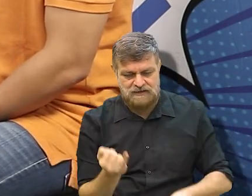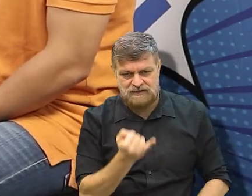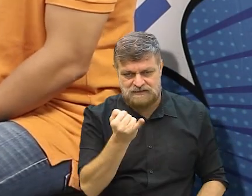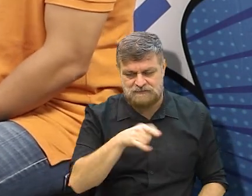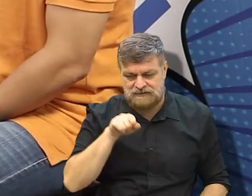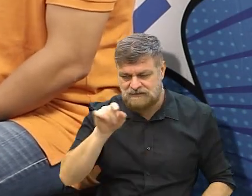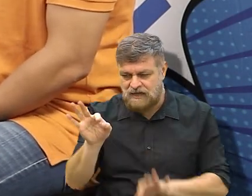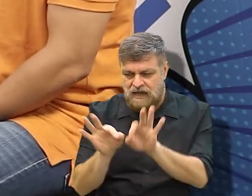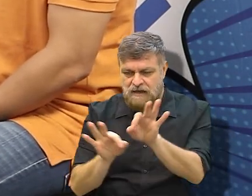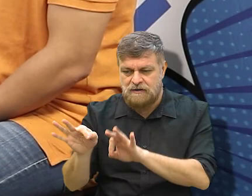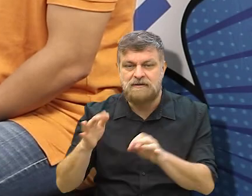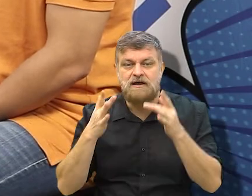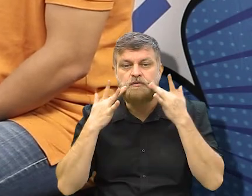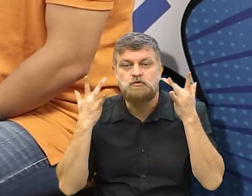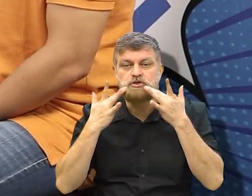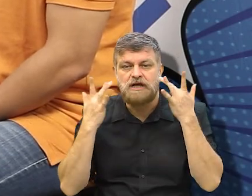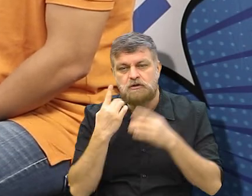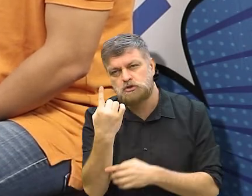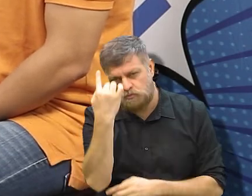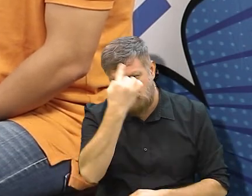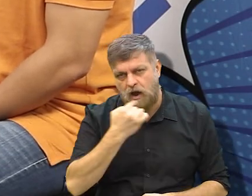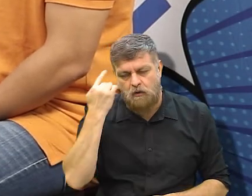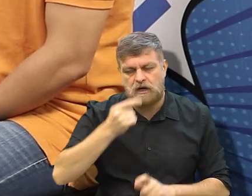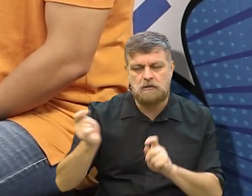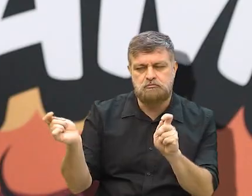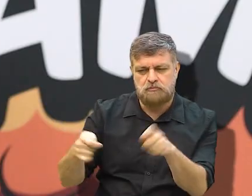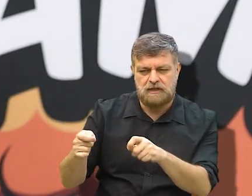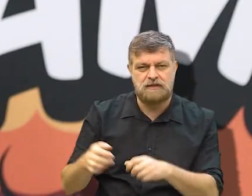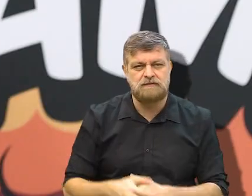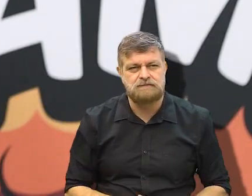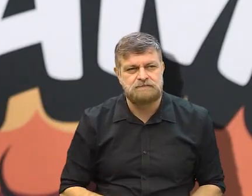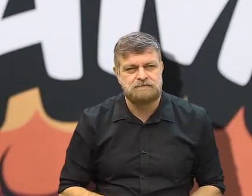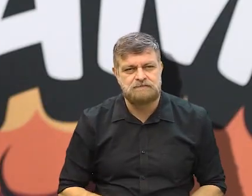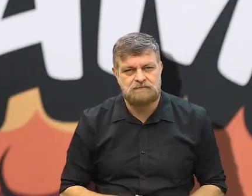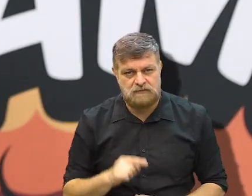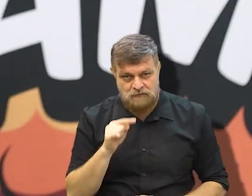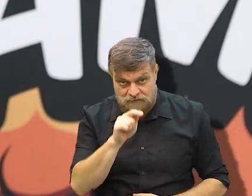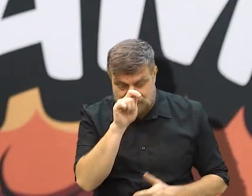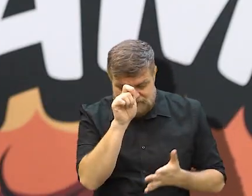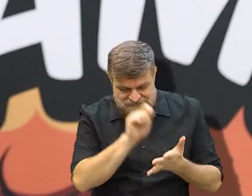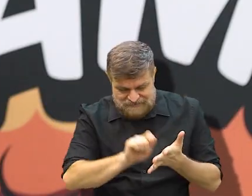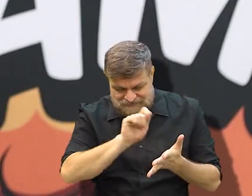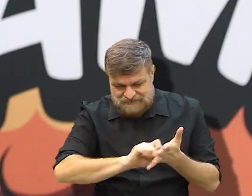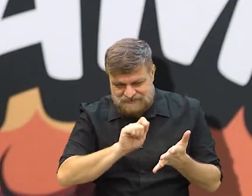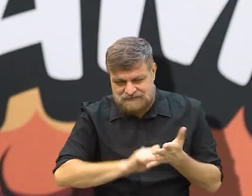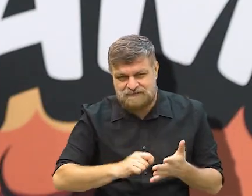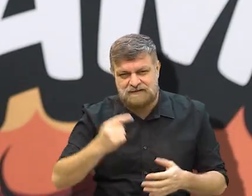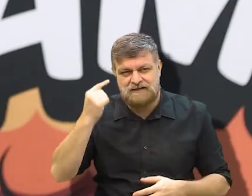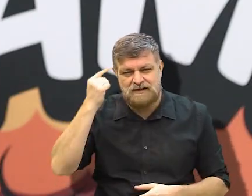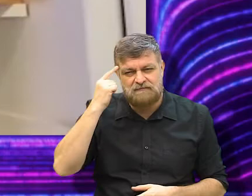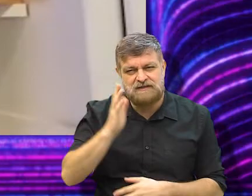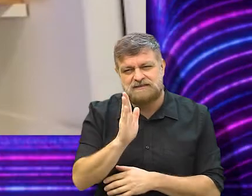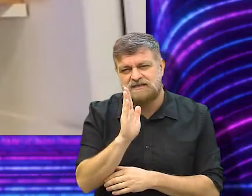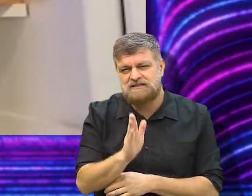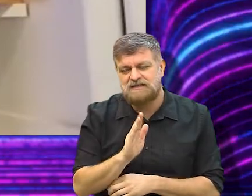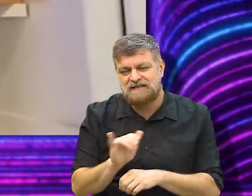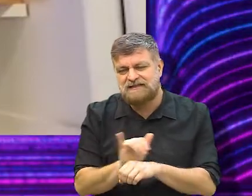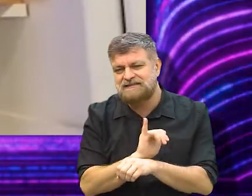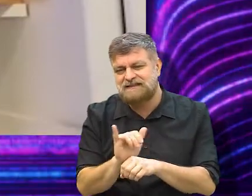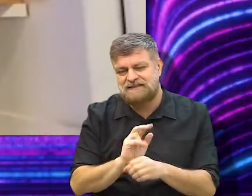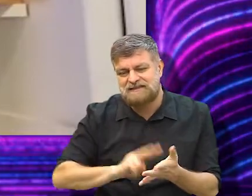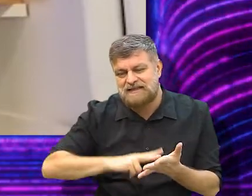importantes e criar um monólogo de uma hora, com certeza, Michel. E aí, quando você escreve, você já pensa nessa